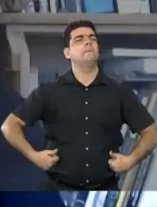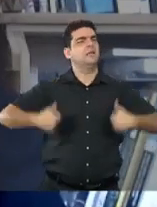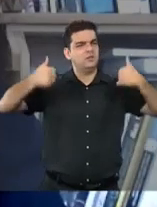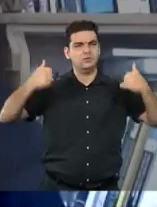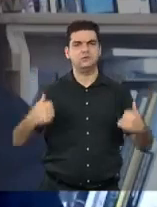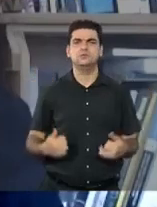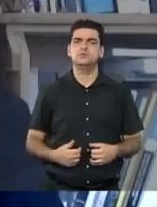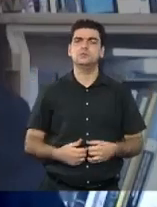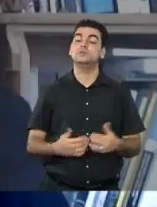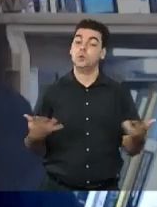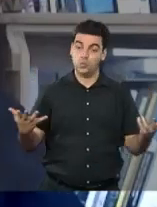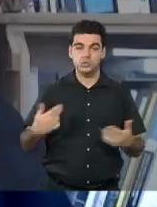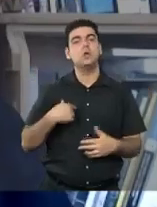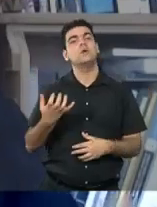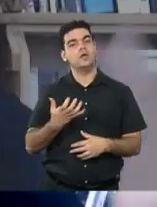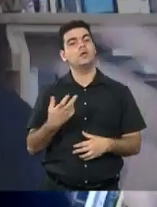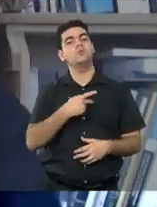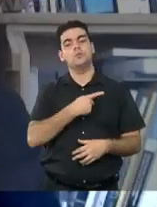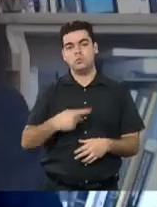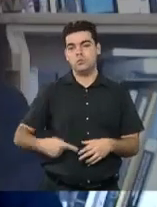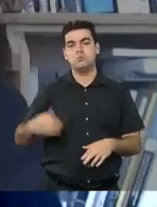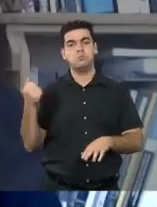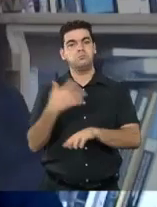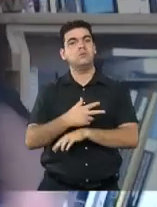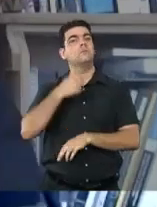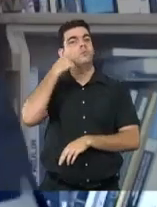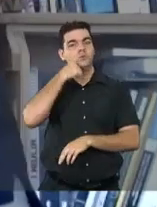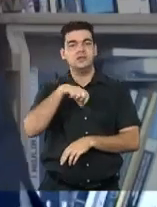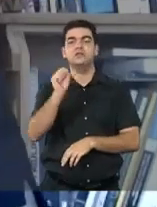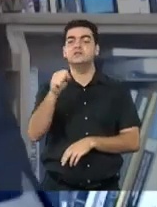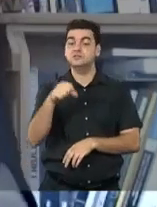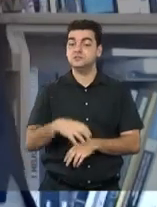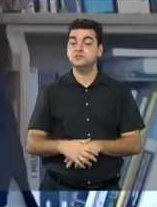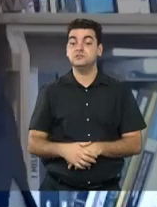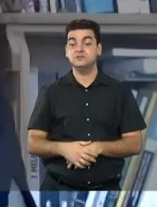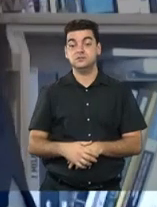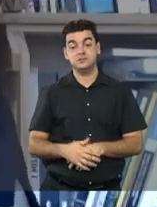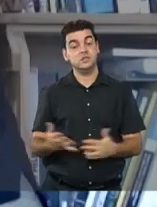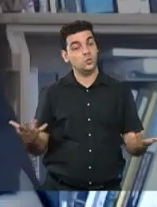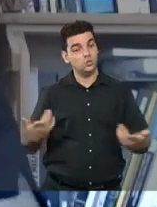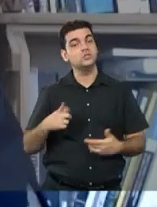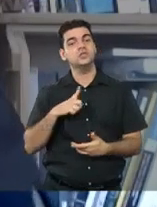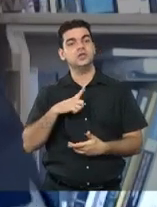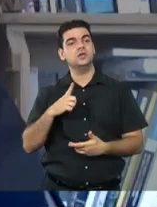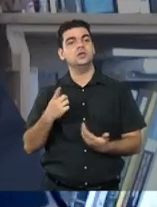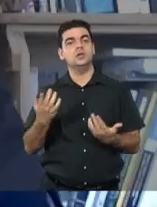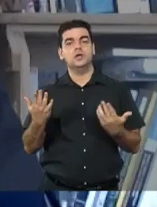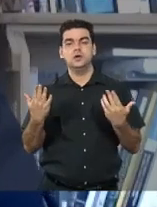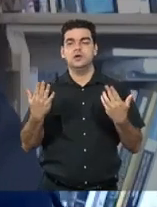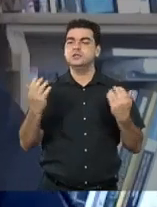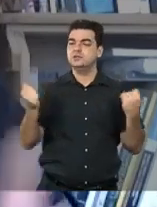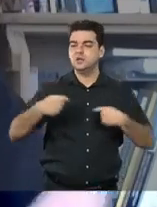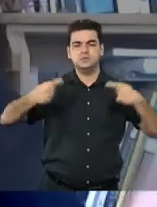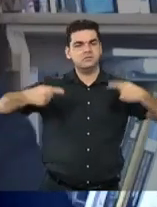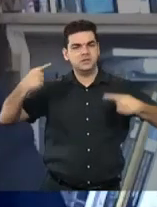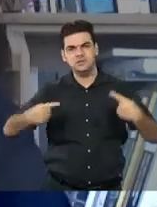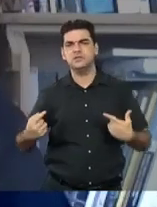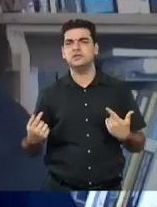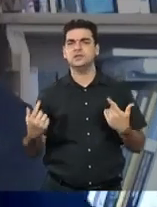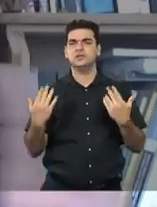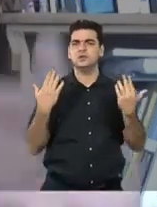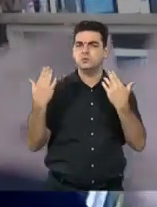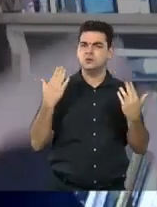candidatas à presidência com o capital político que possa, de fato, questionar e tensionar essa estrutura